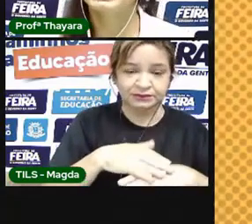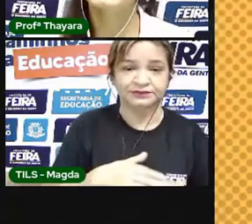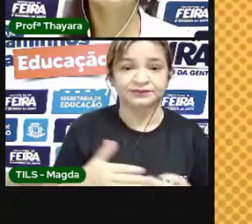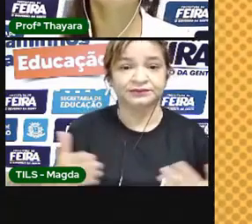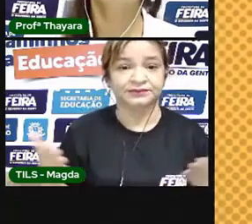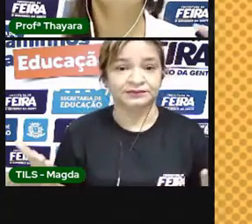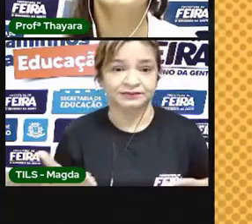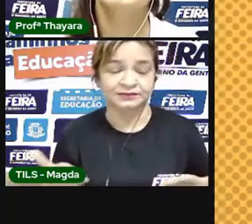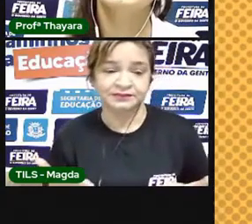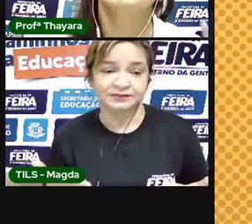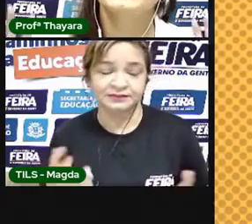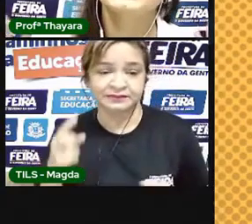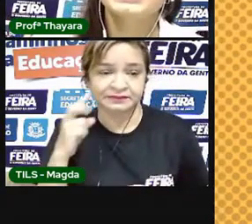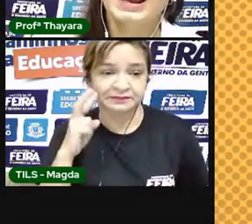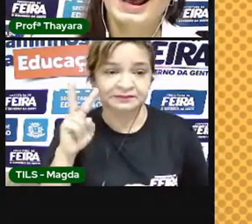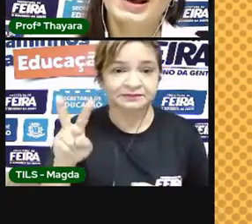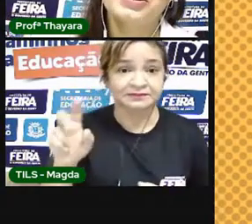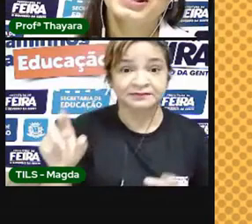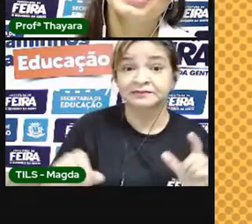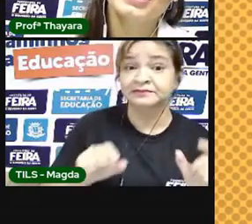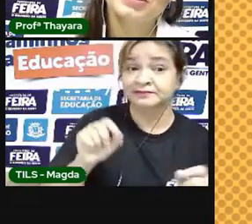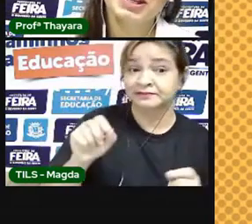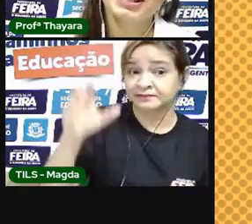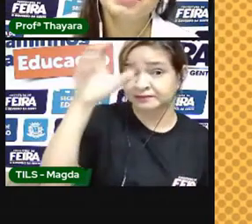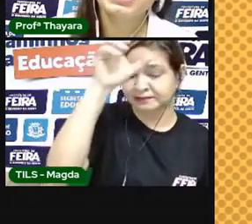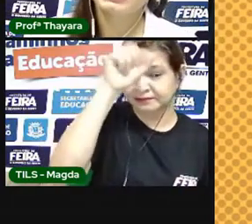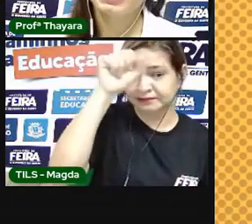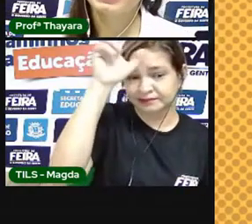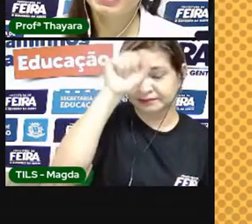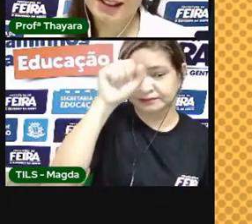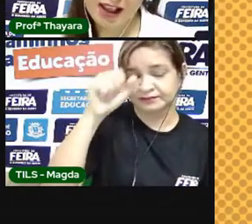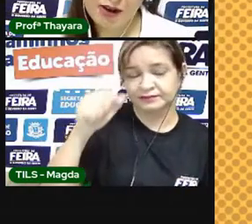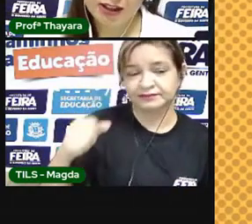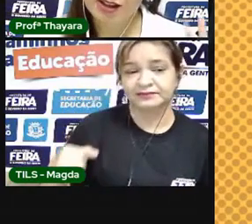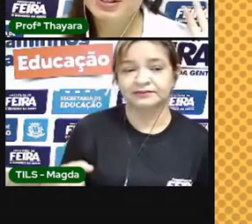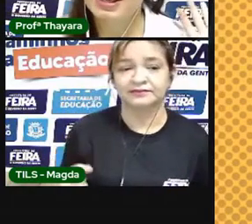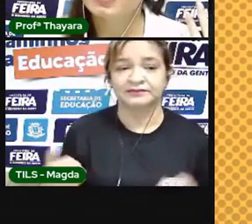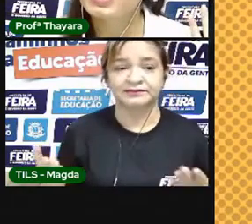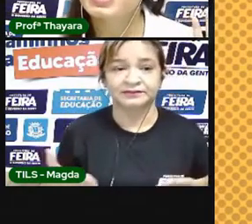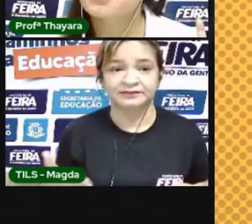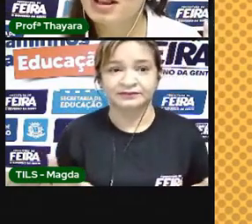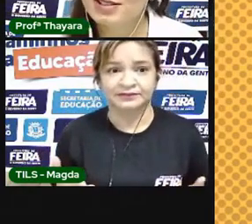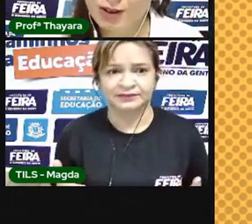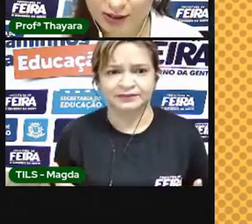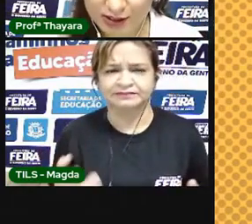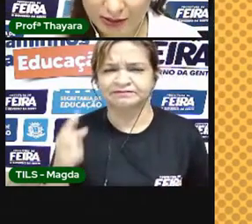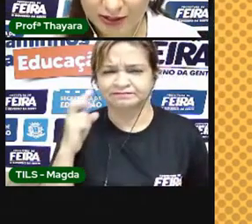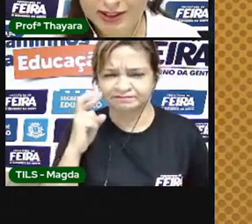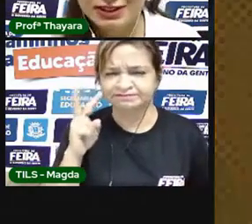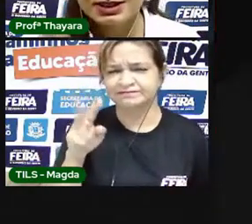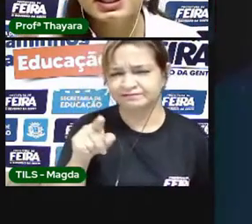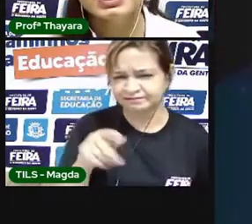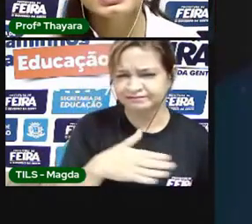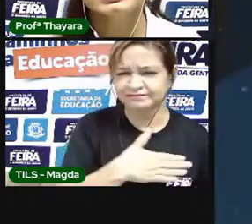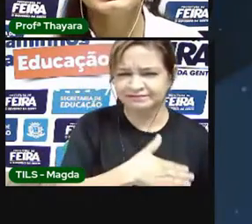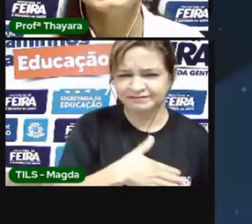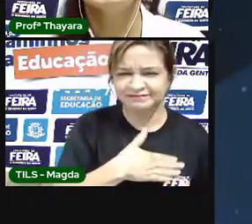Agora, a gente vai testar o que nós aprendemos até aqui. E é a hora que eu sei que vocês mais gostam.